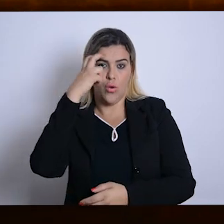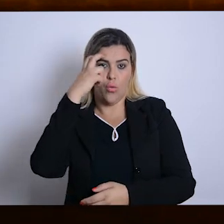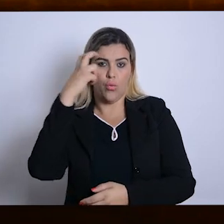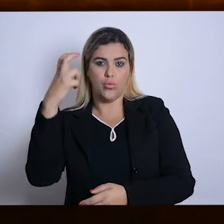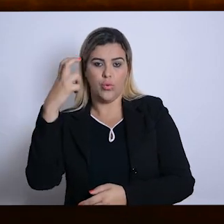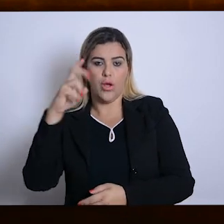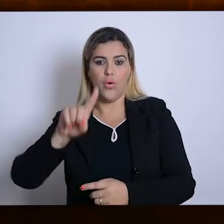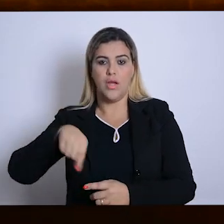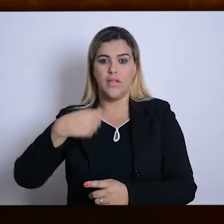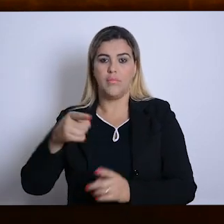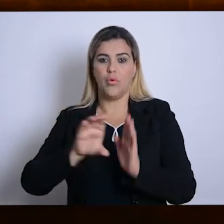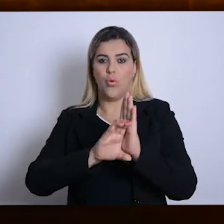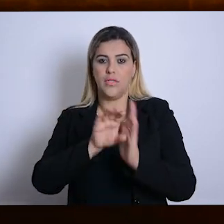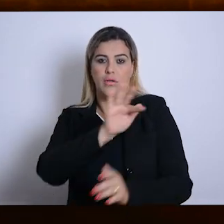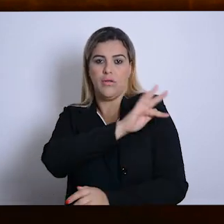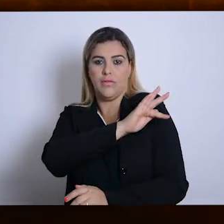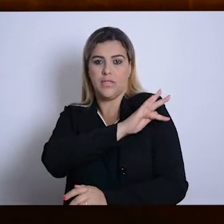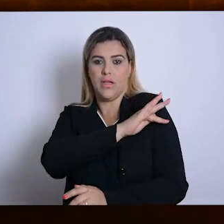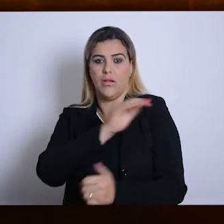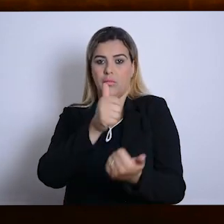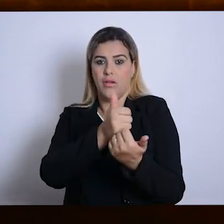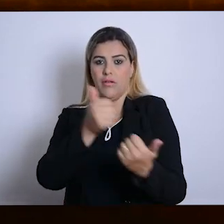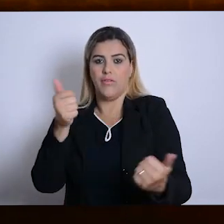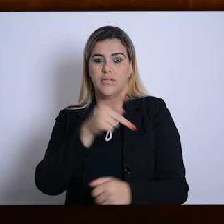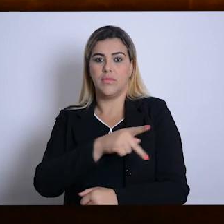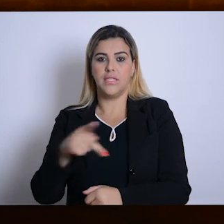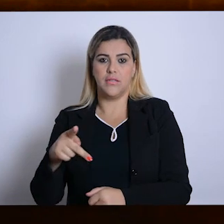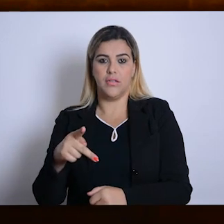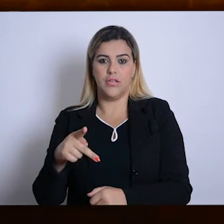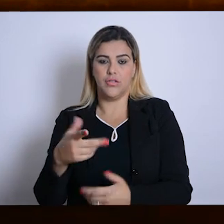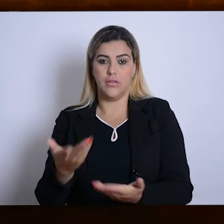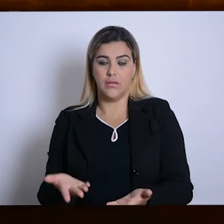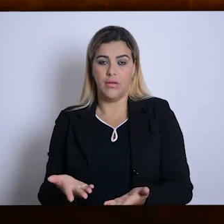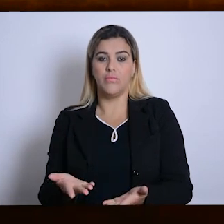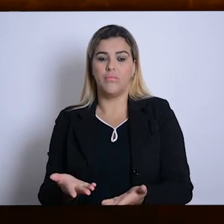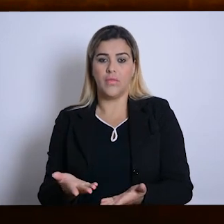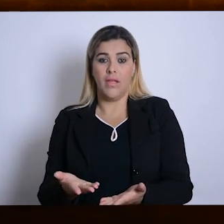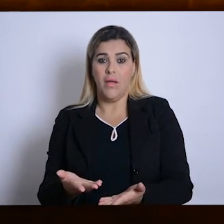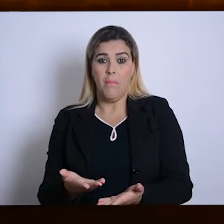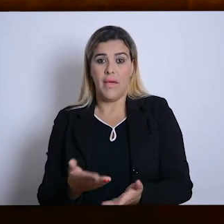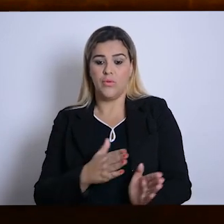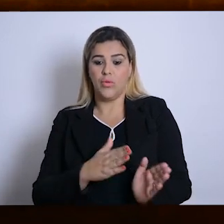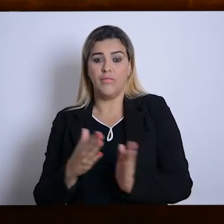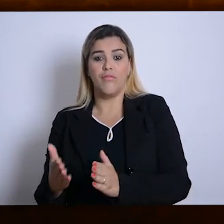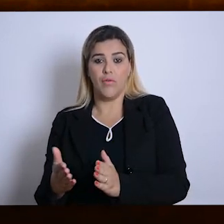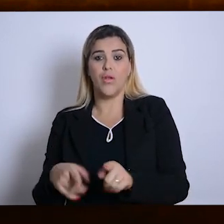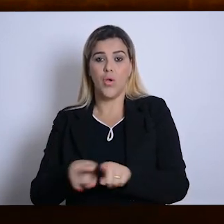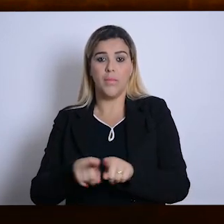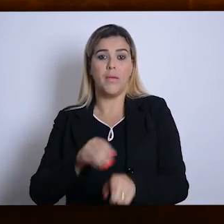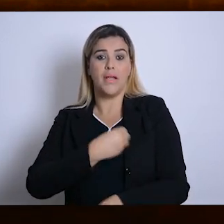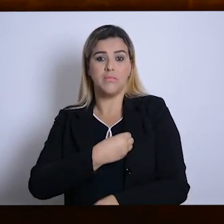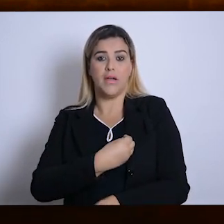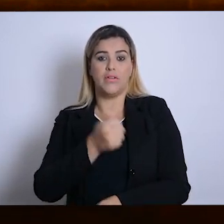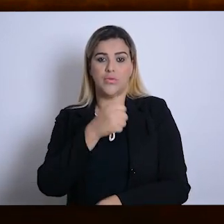Conselho Fiscal e fui vice-presidente por dois bienes. Mas mesmo quando eu não estava na chapa, eu participava da associação.